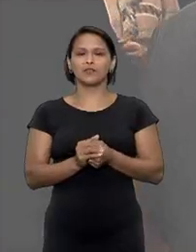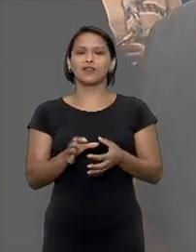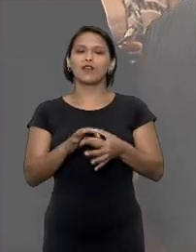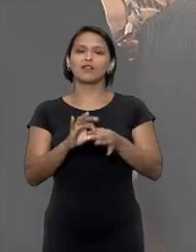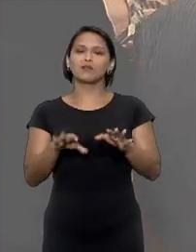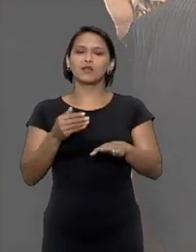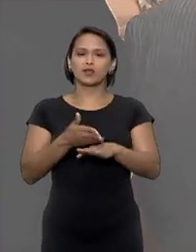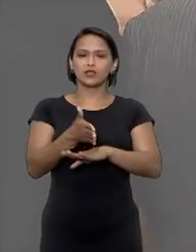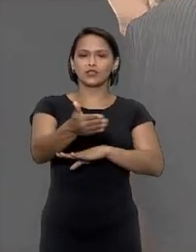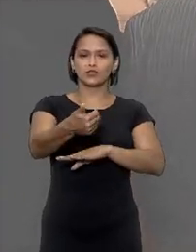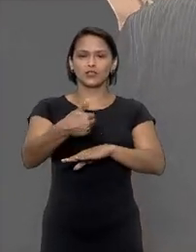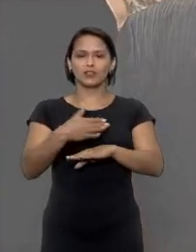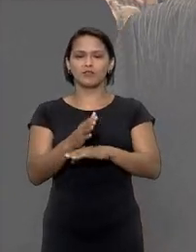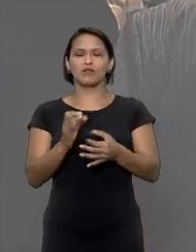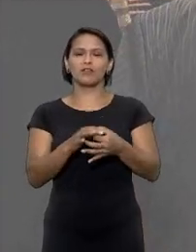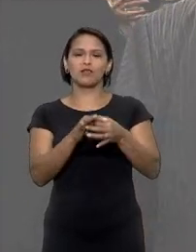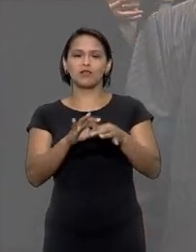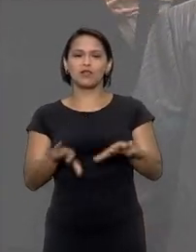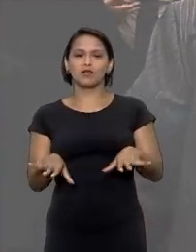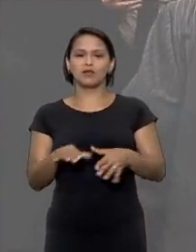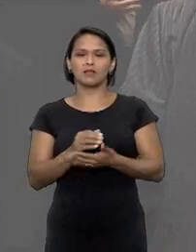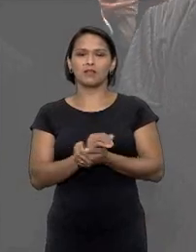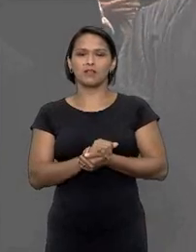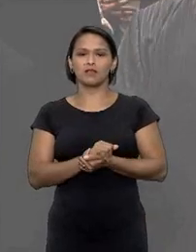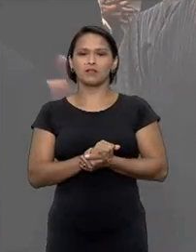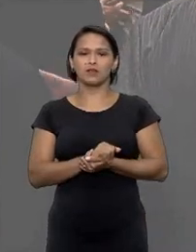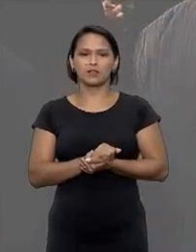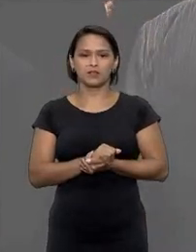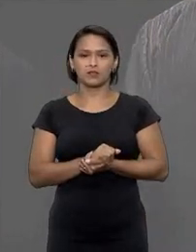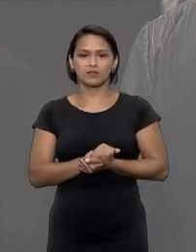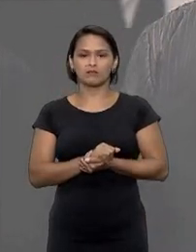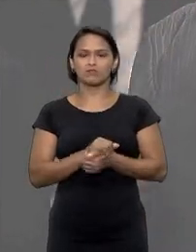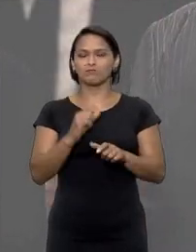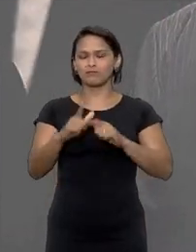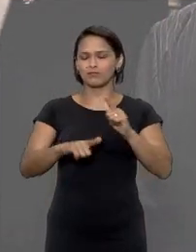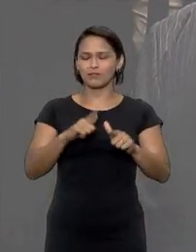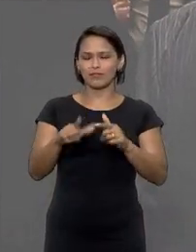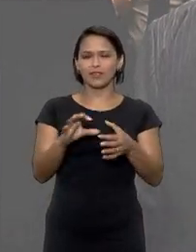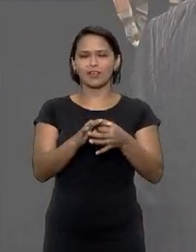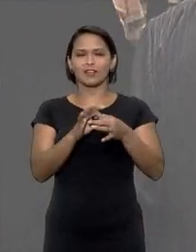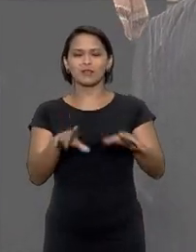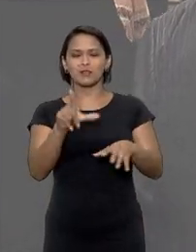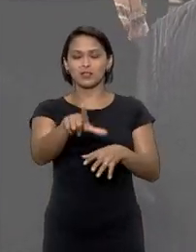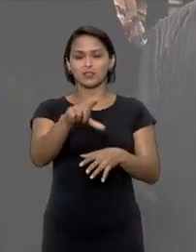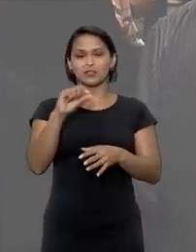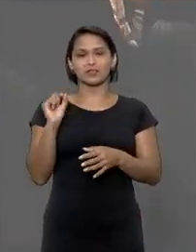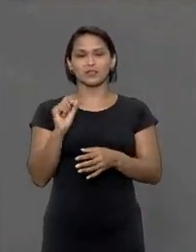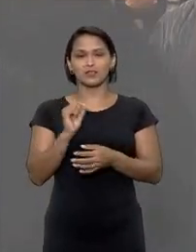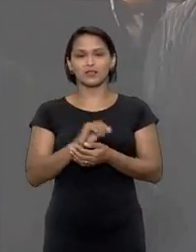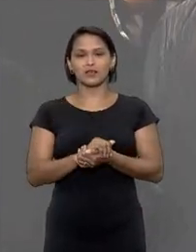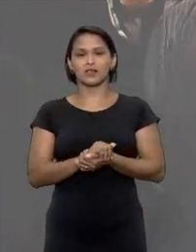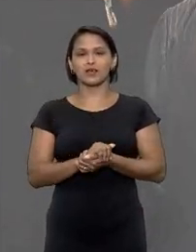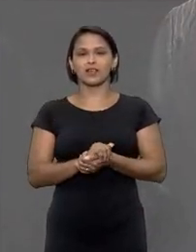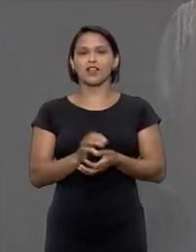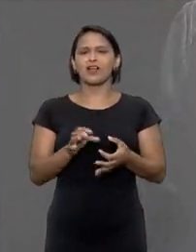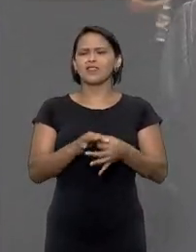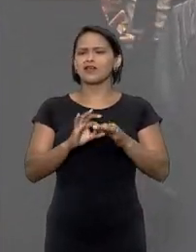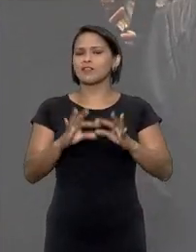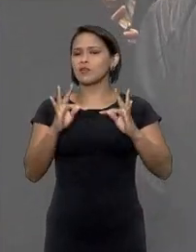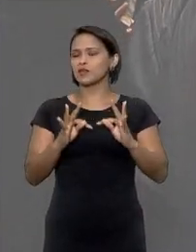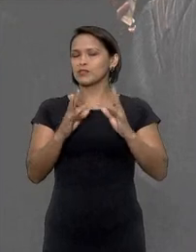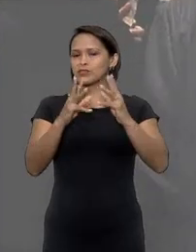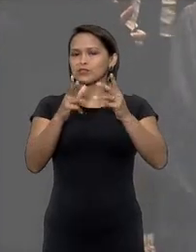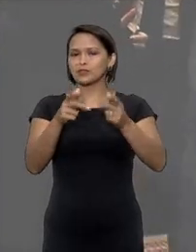liberdade de ir e vir da liberdade de trabalhar da liberdade de escolher nós